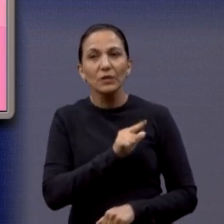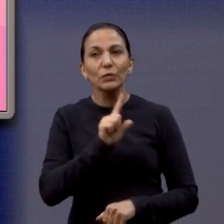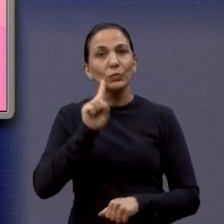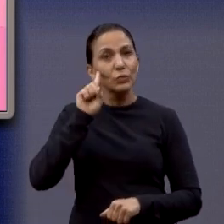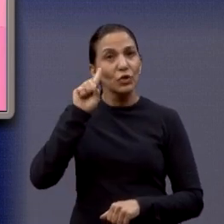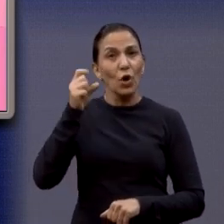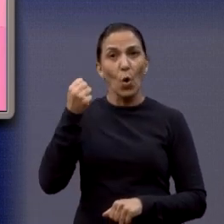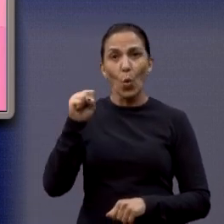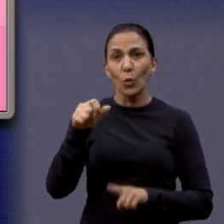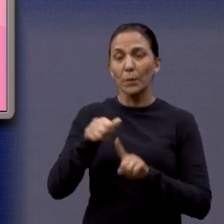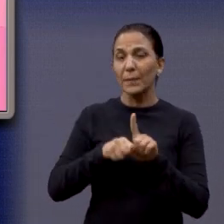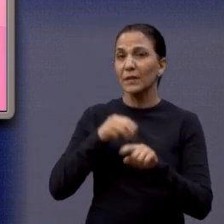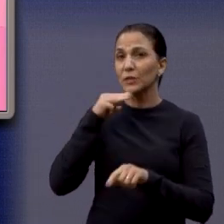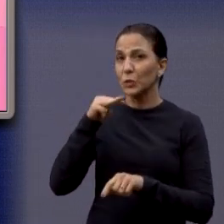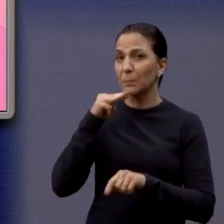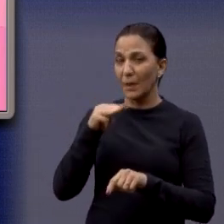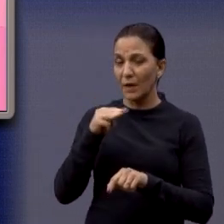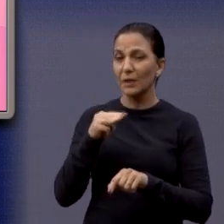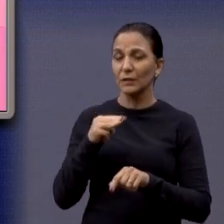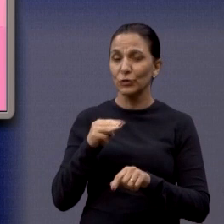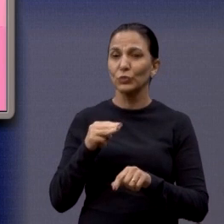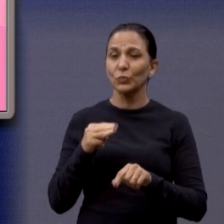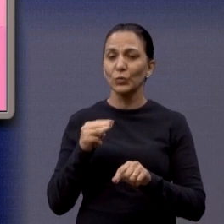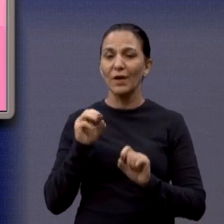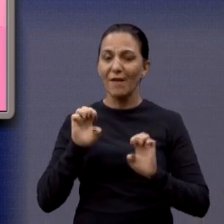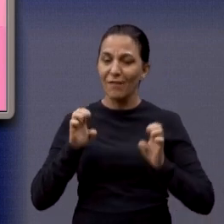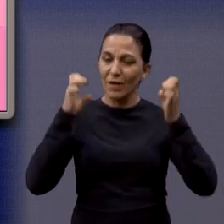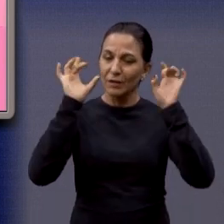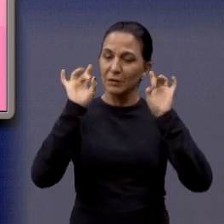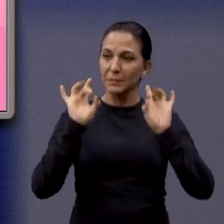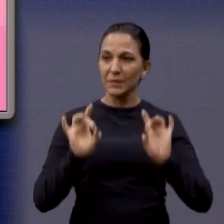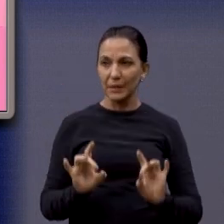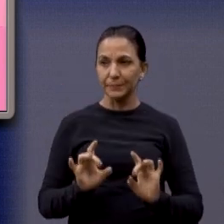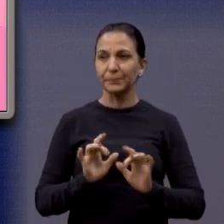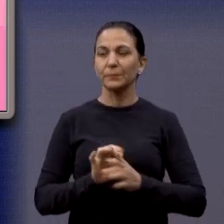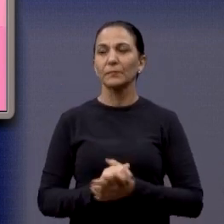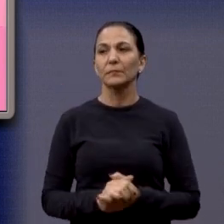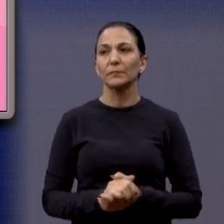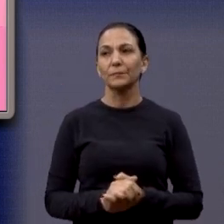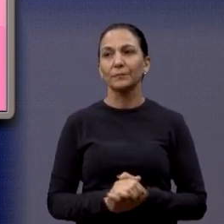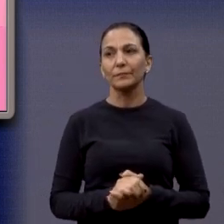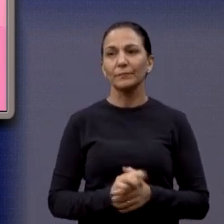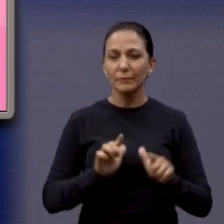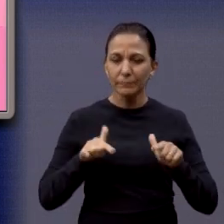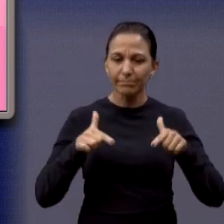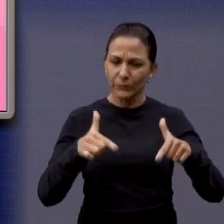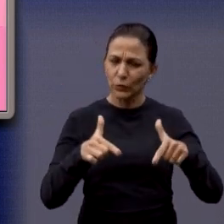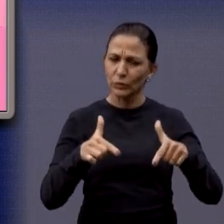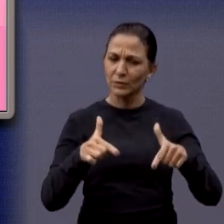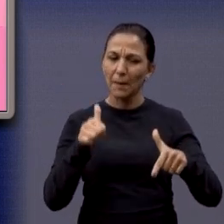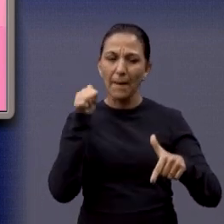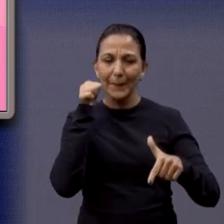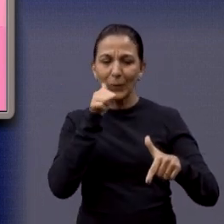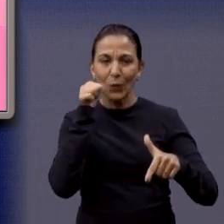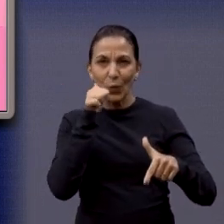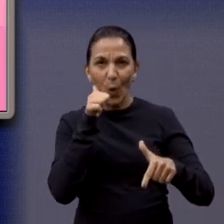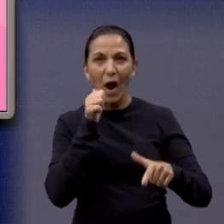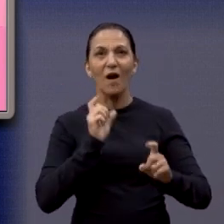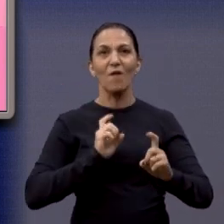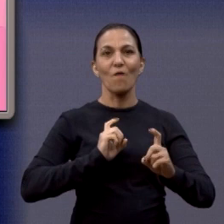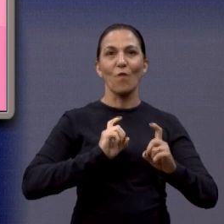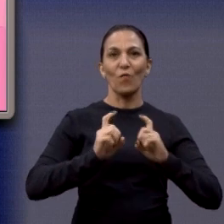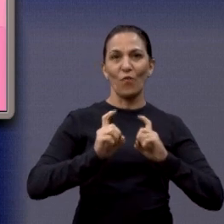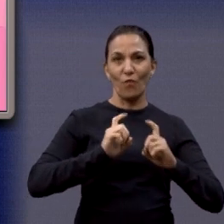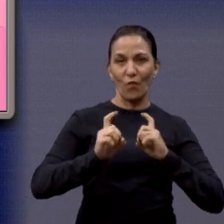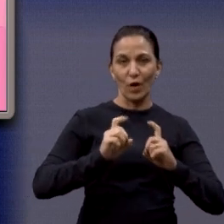8 de março, mas não é só confraternização, pelo contrário. Tem muita luta pela frente, não só das mulheres,